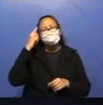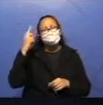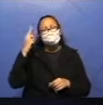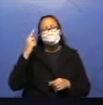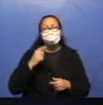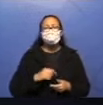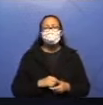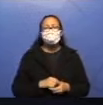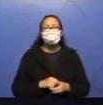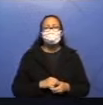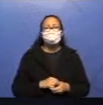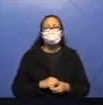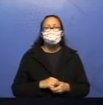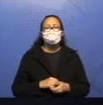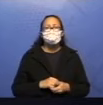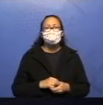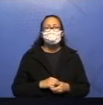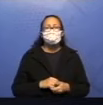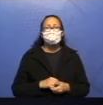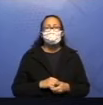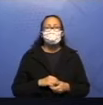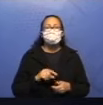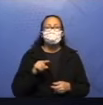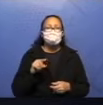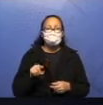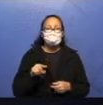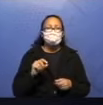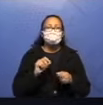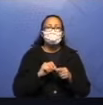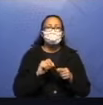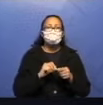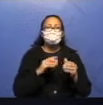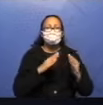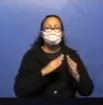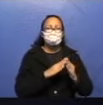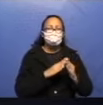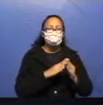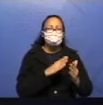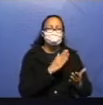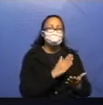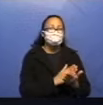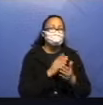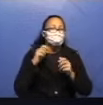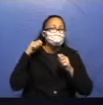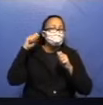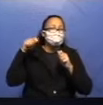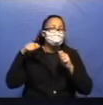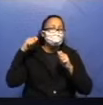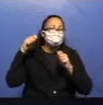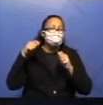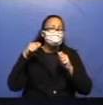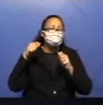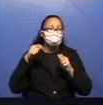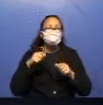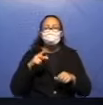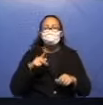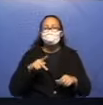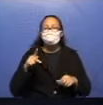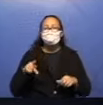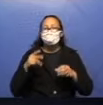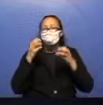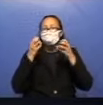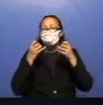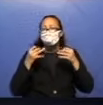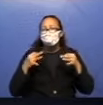Aqui, vai fazer a sua causa. Na sua casa, pausando o vídeo. E aqui, ó. O professor explica os elementos